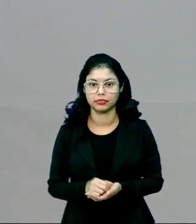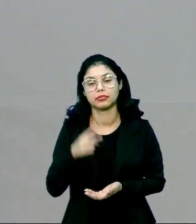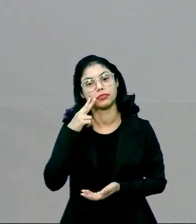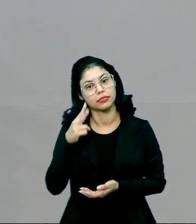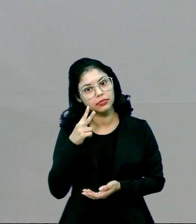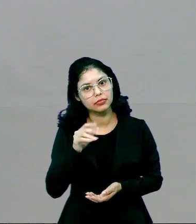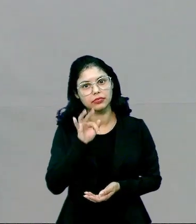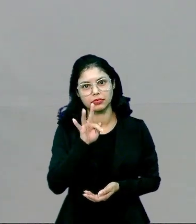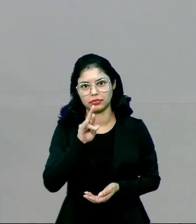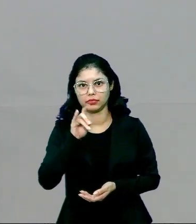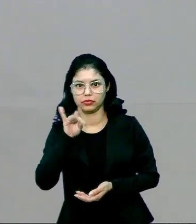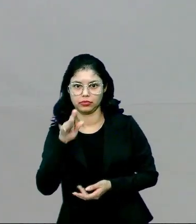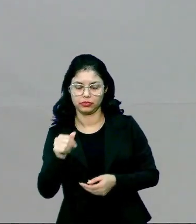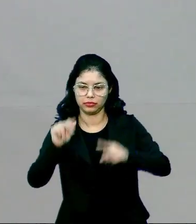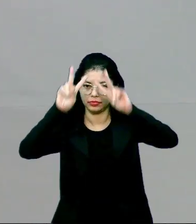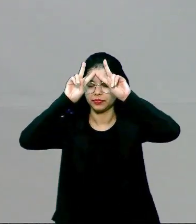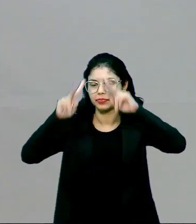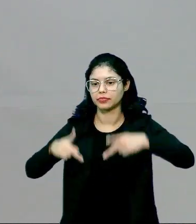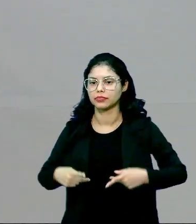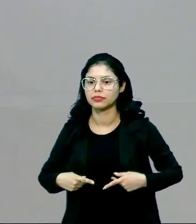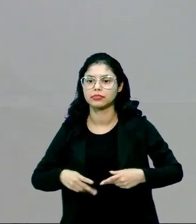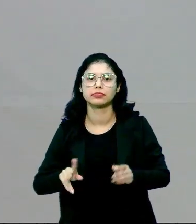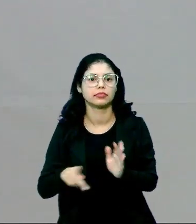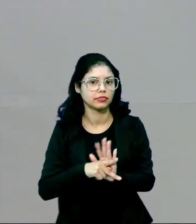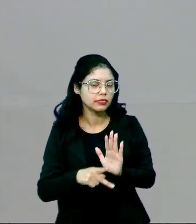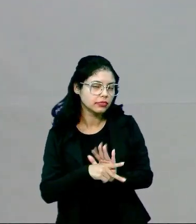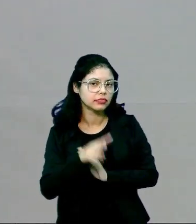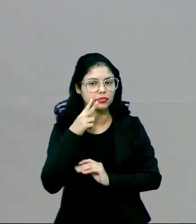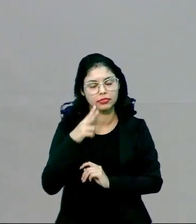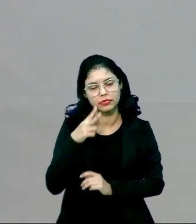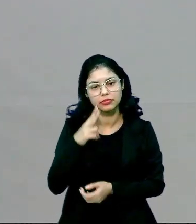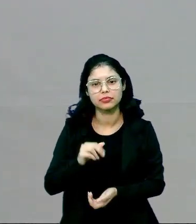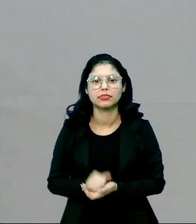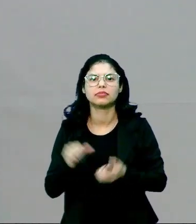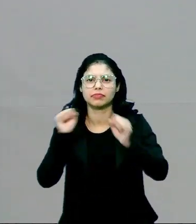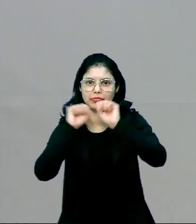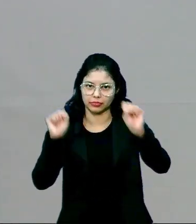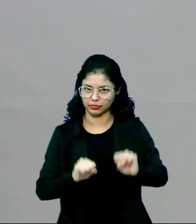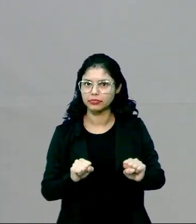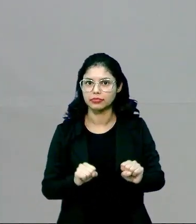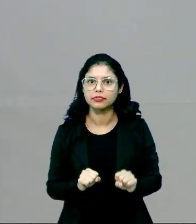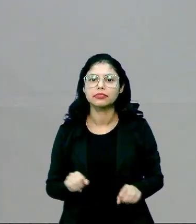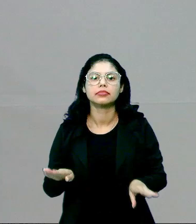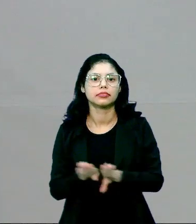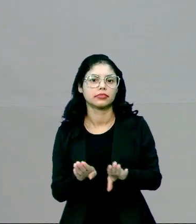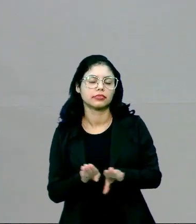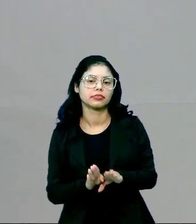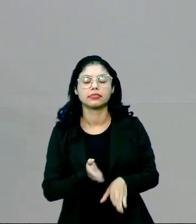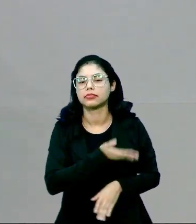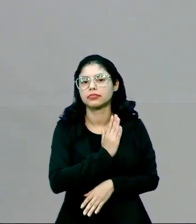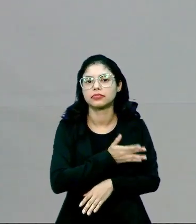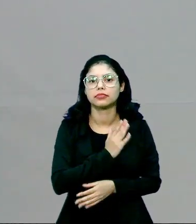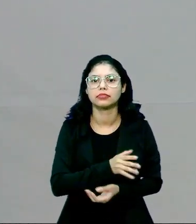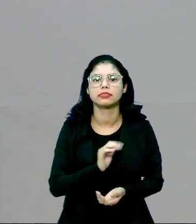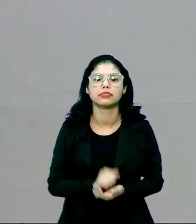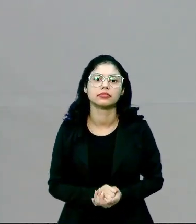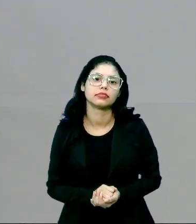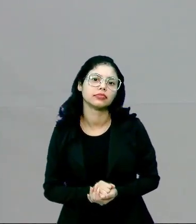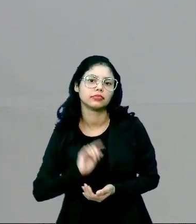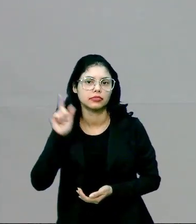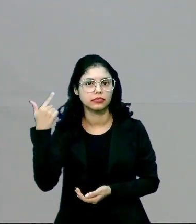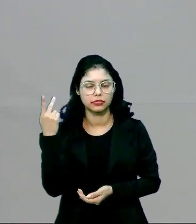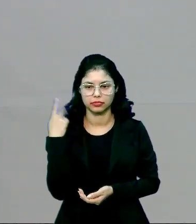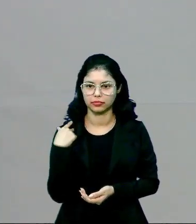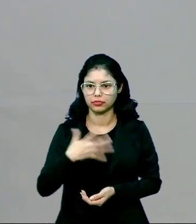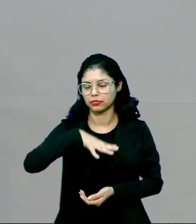vendo sobre fisiologia humana, que inclusive a gente viu muitos sistemas, né, cardiovascular, respiratório, entre